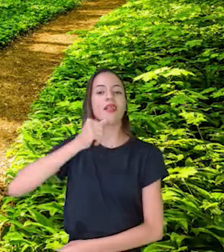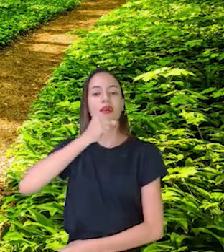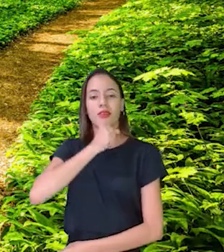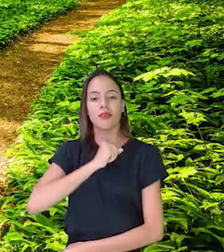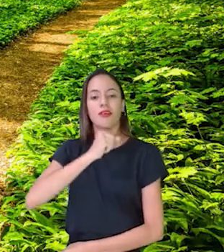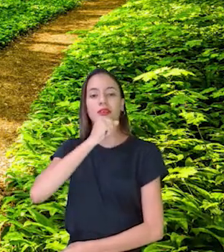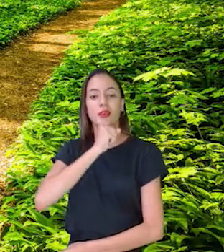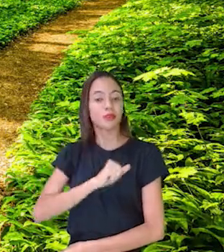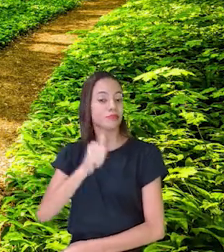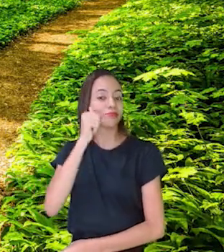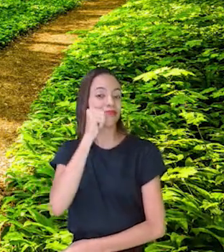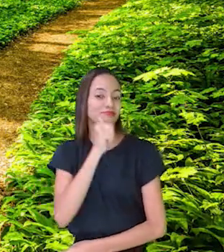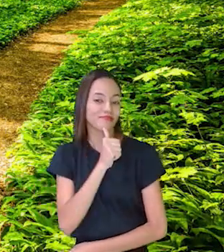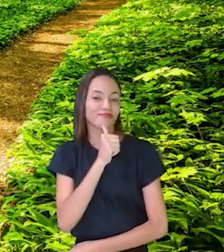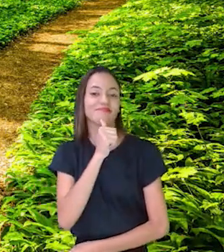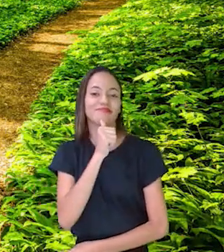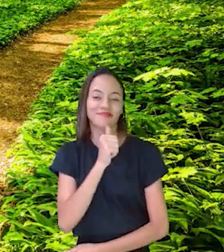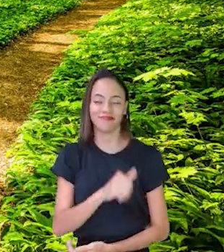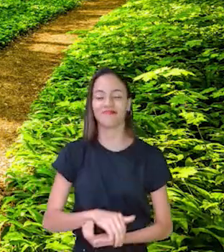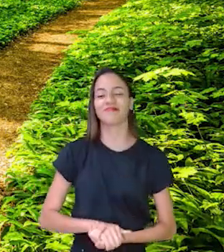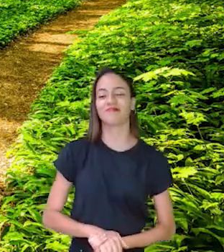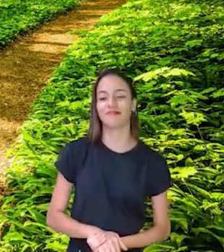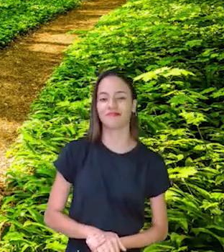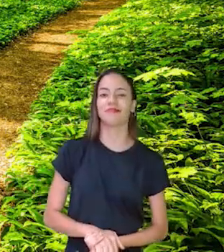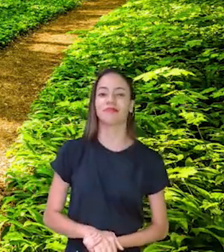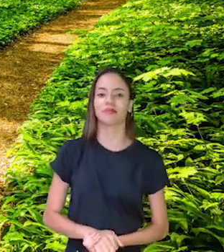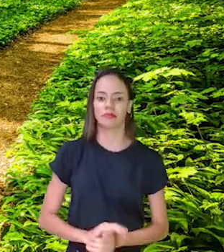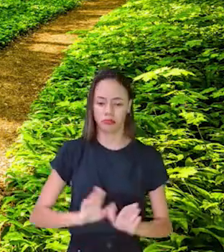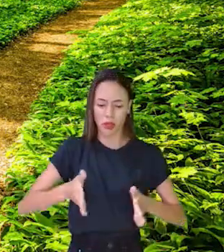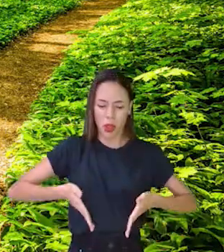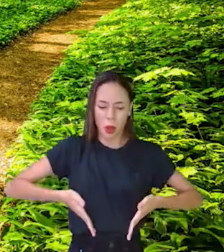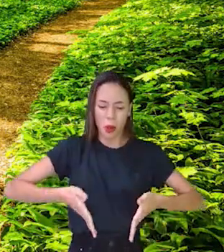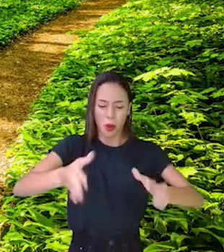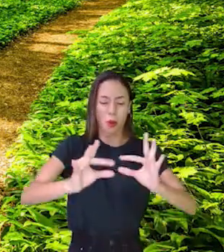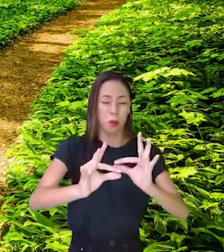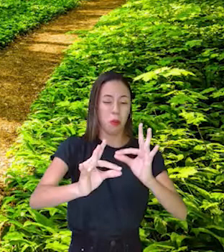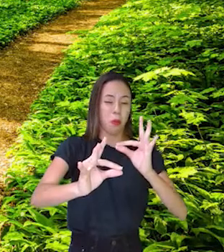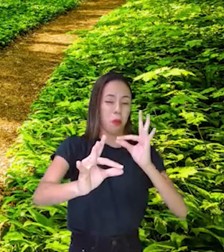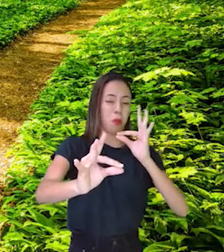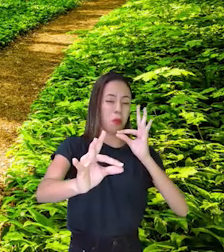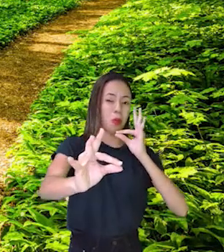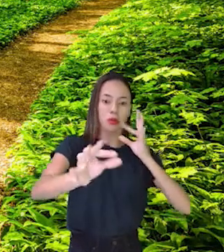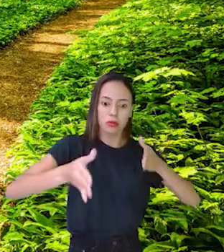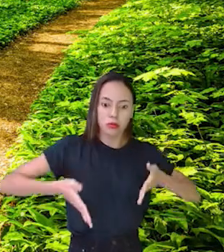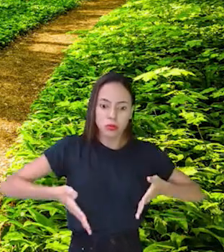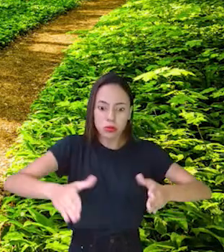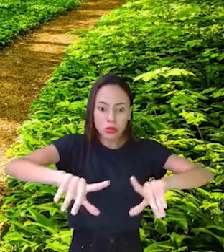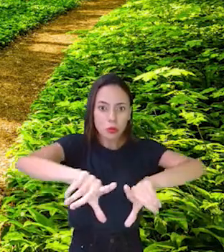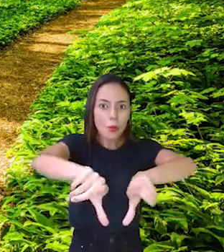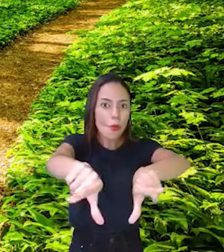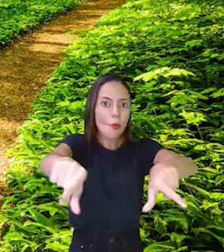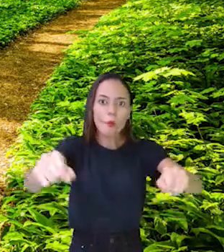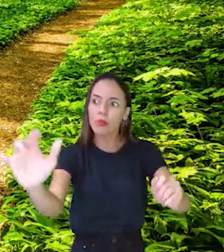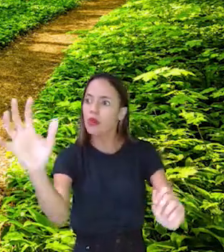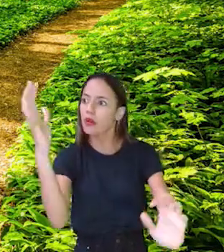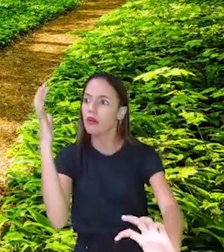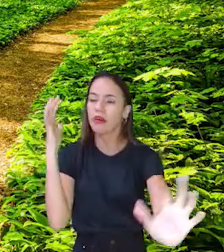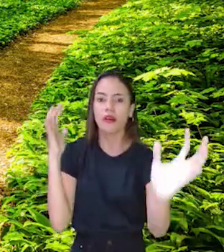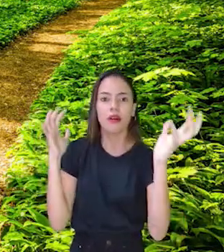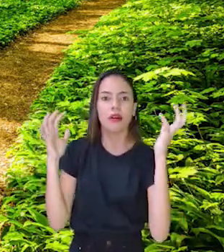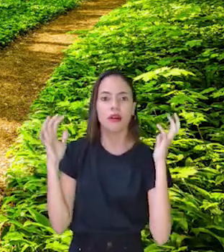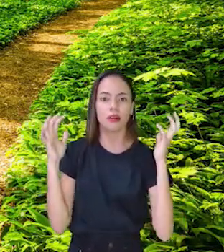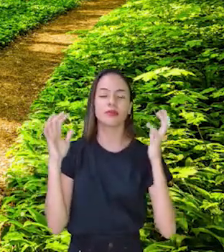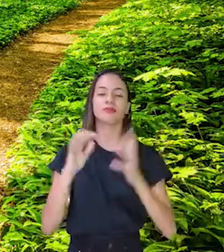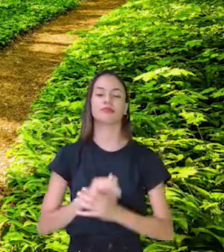para a vovozinha A estrada é longa e o caminho é deserto